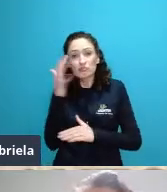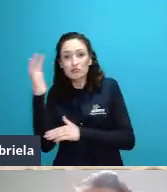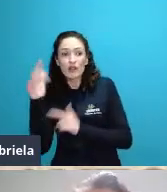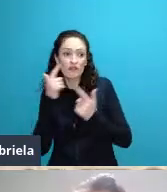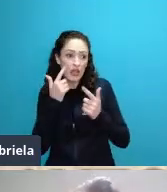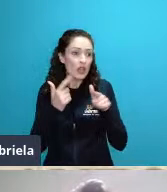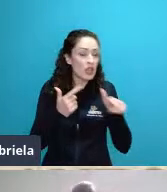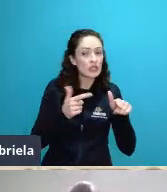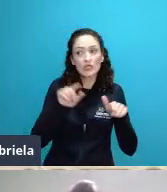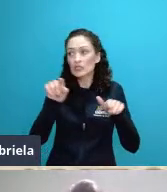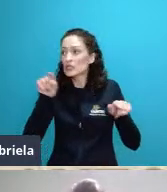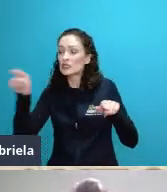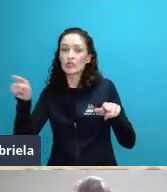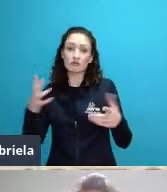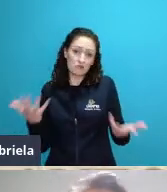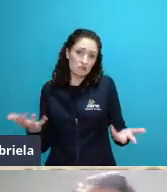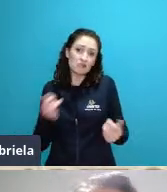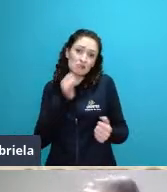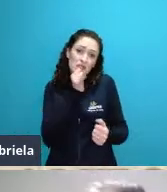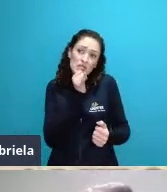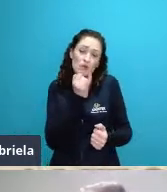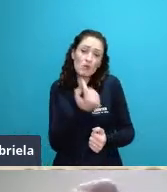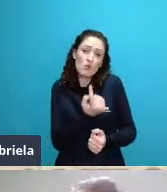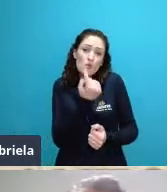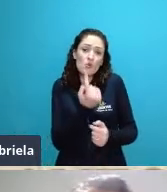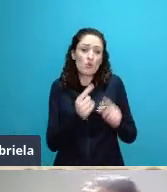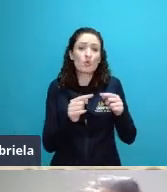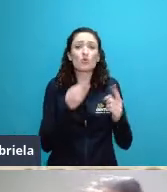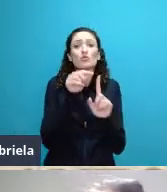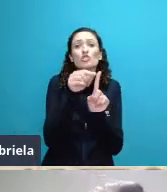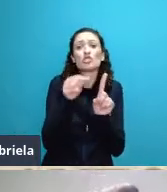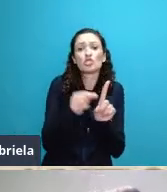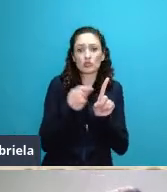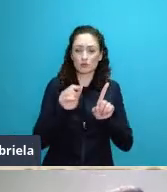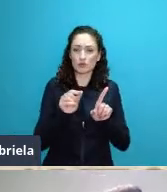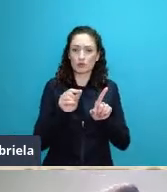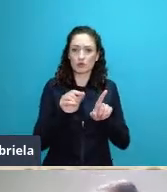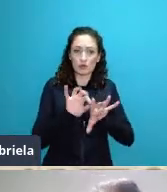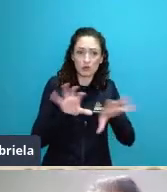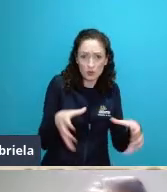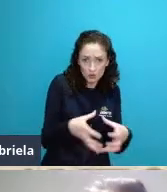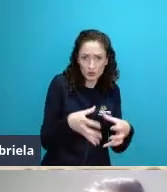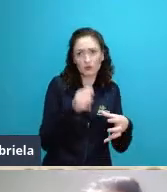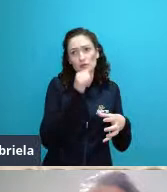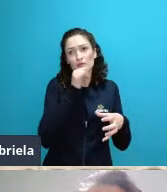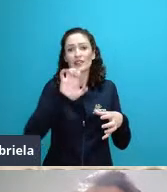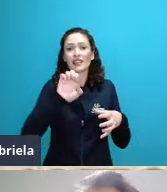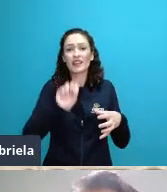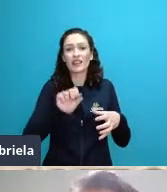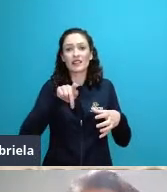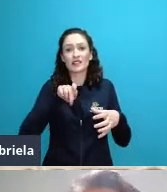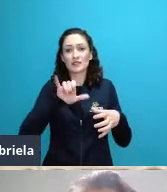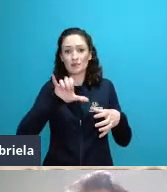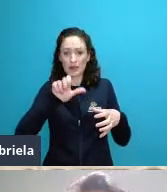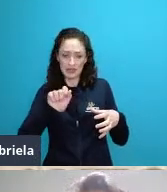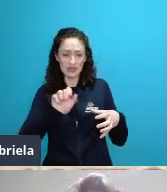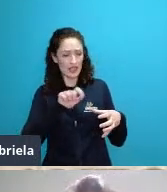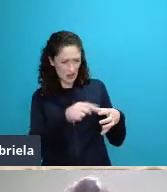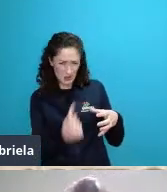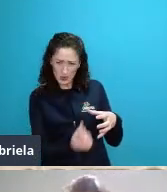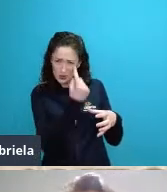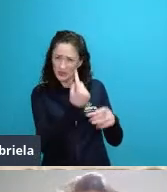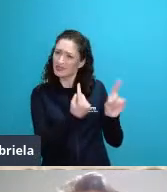sozinhas porque uma população de uma espécie está interagindo com as outras espécies e ela está sendo influenciada pelo meio abiótico que compõe o ecossistema